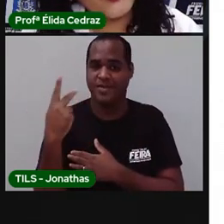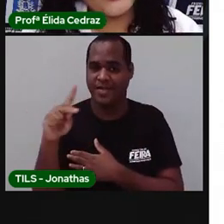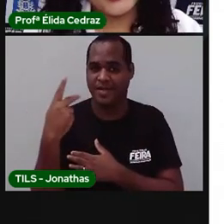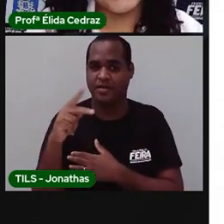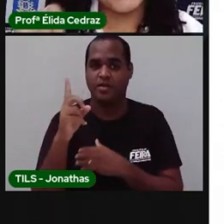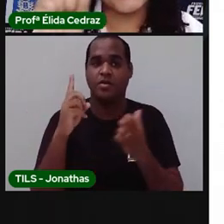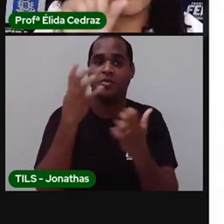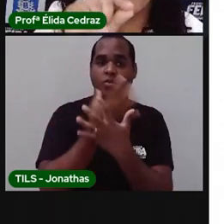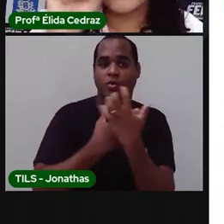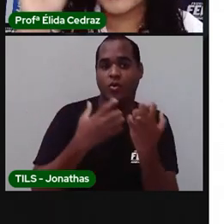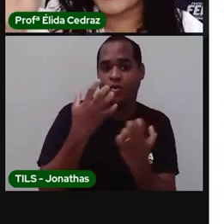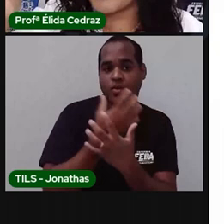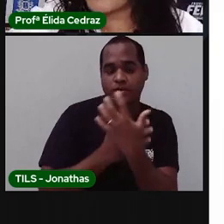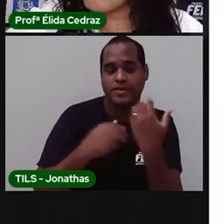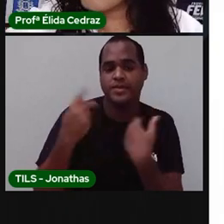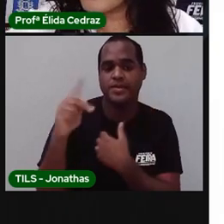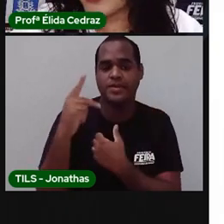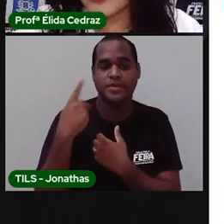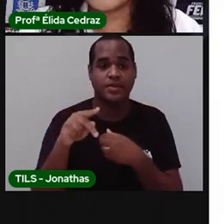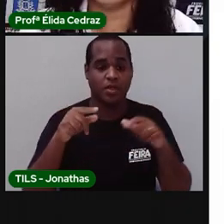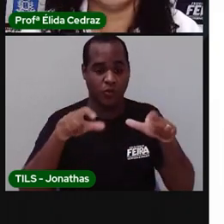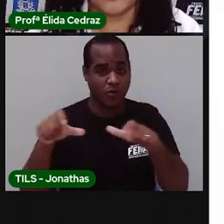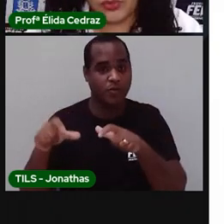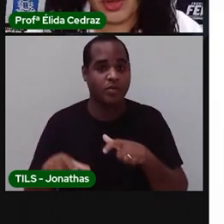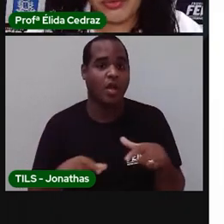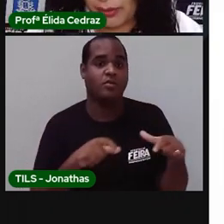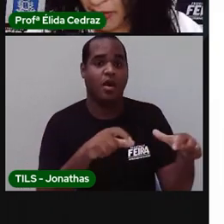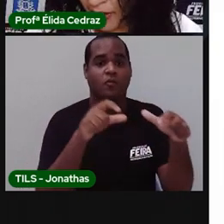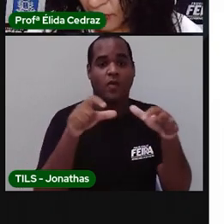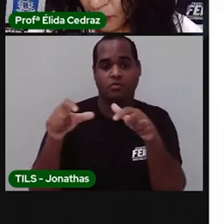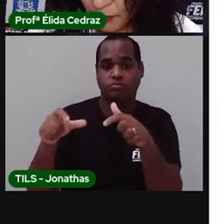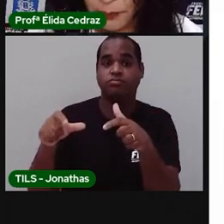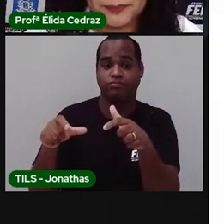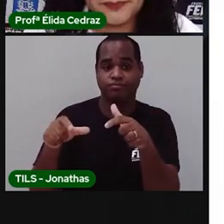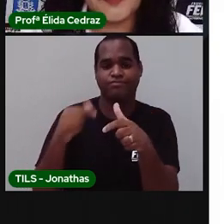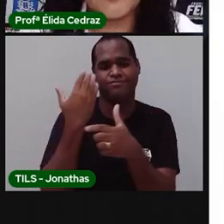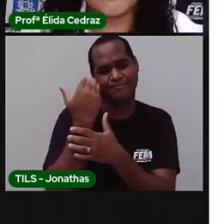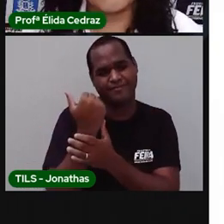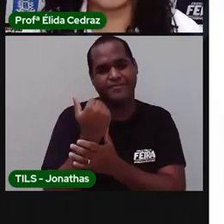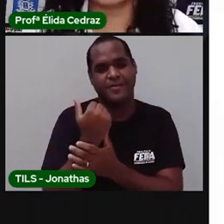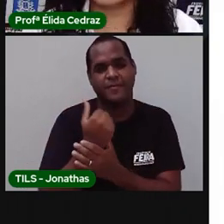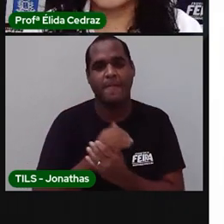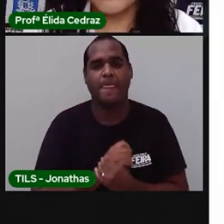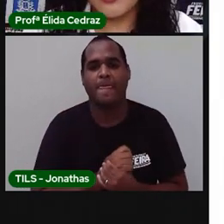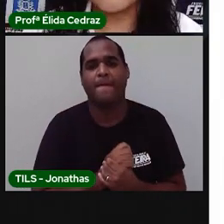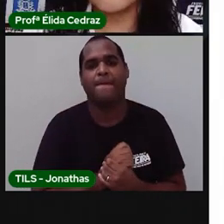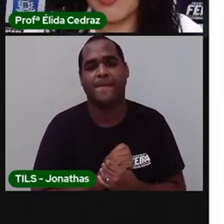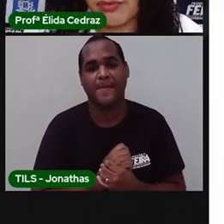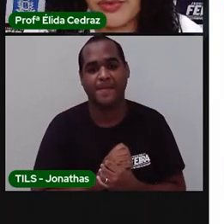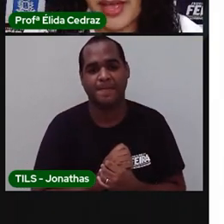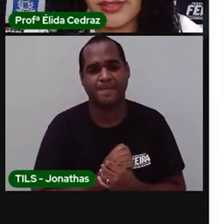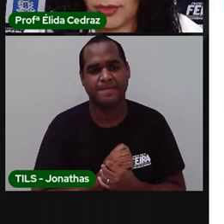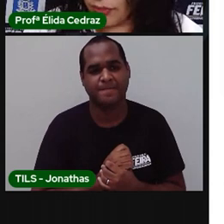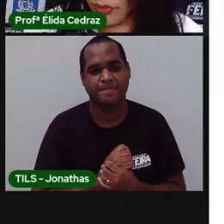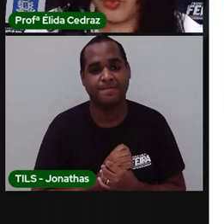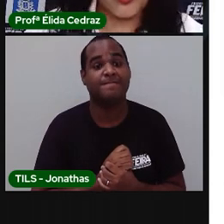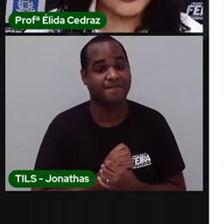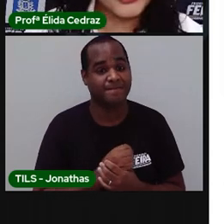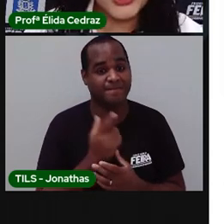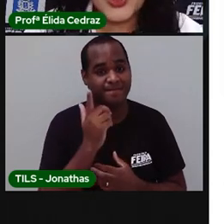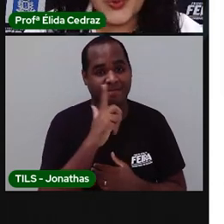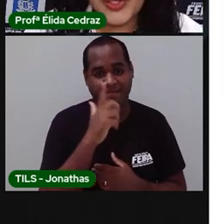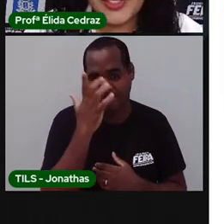som e onde ela fica no alfabeto. Não é fácil?